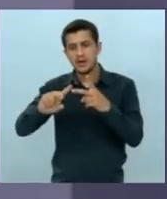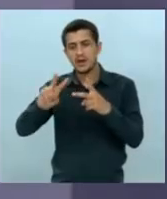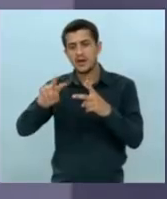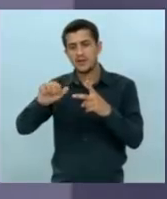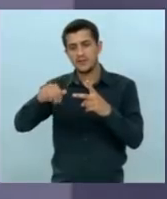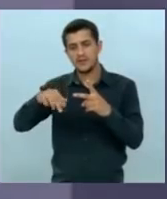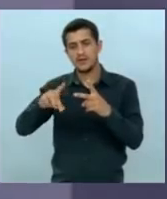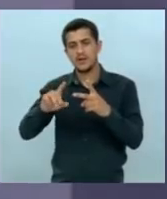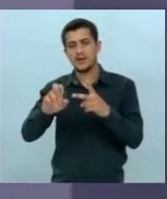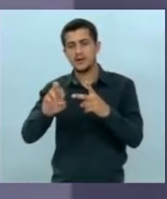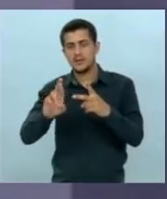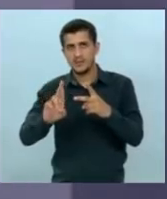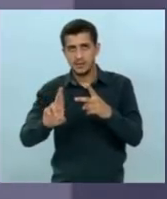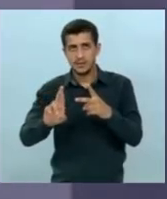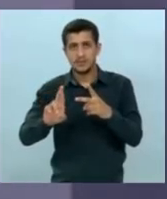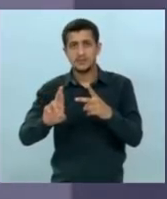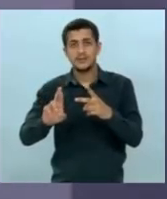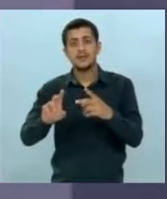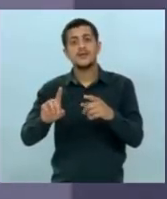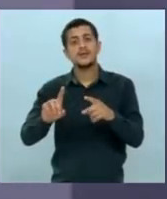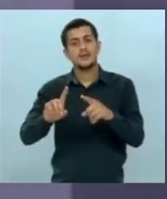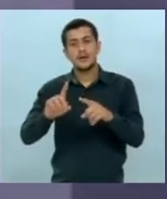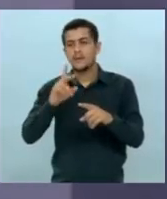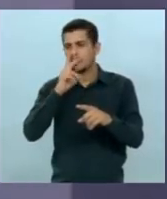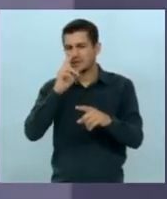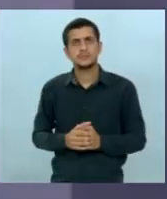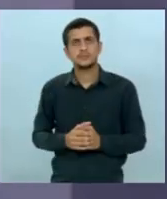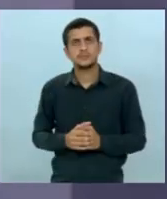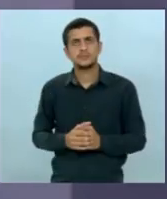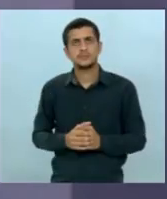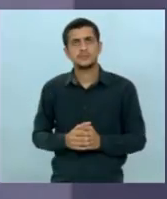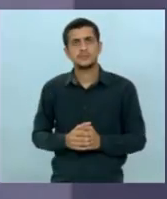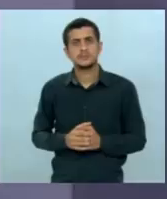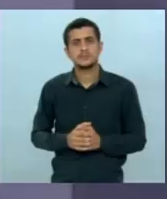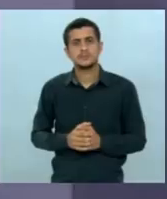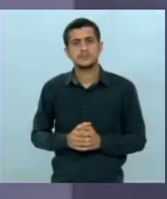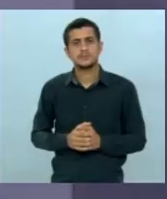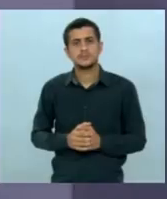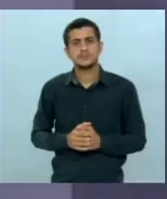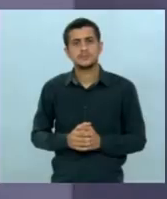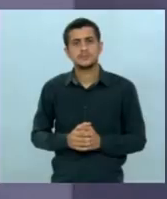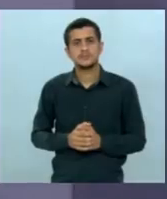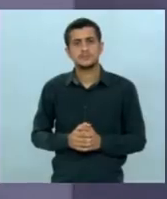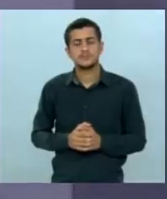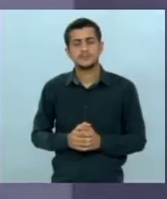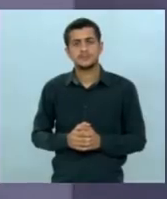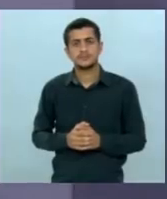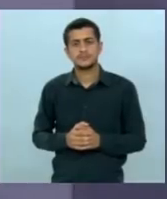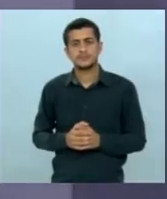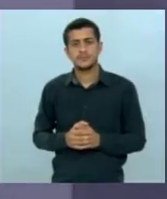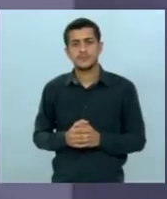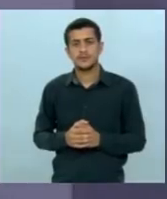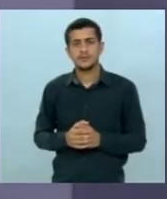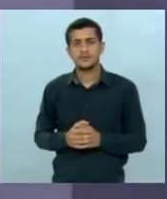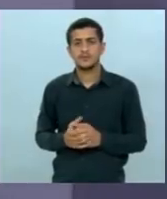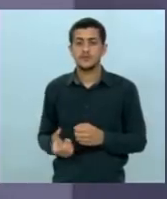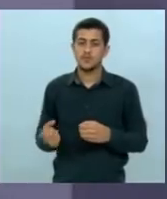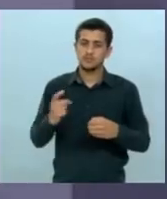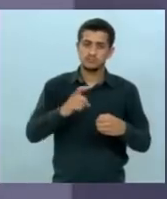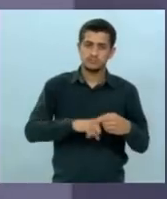contradição maior ela está aí e voltando ao assunto anterior